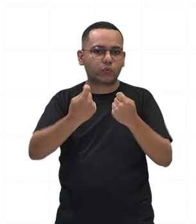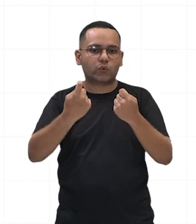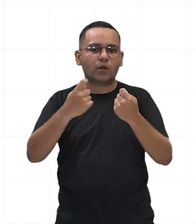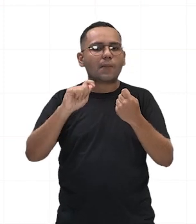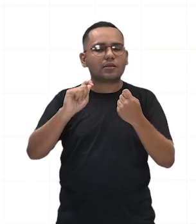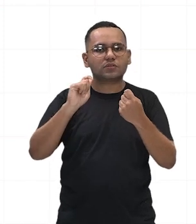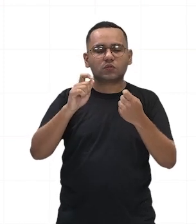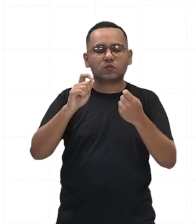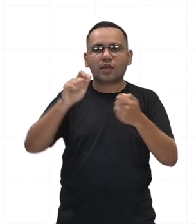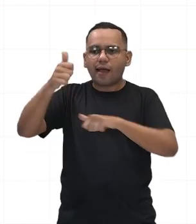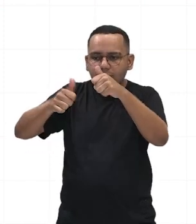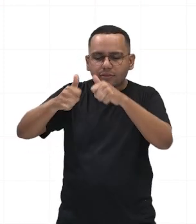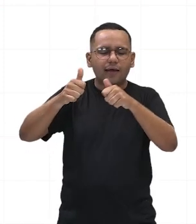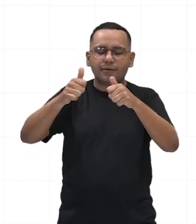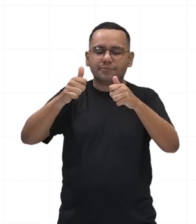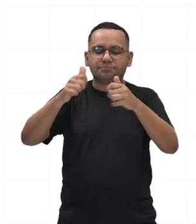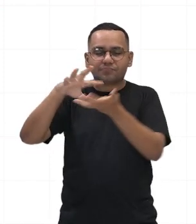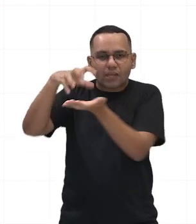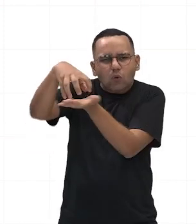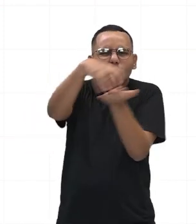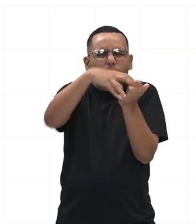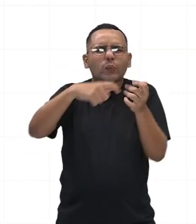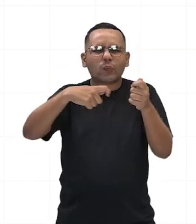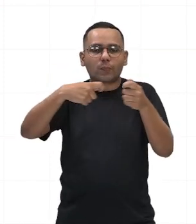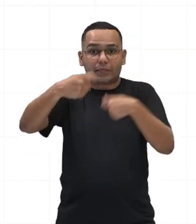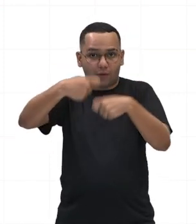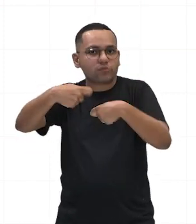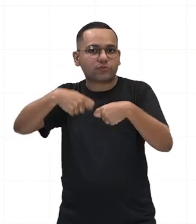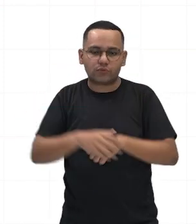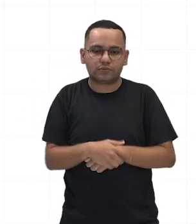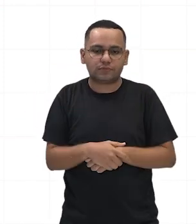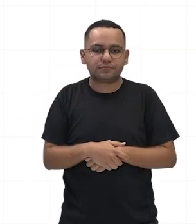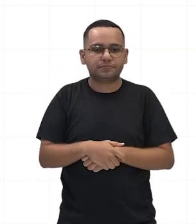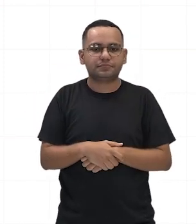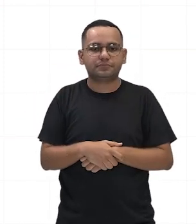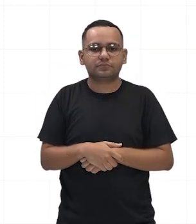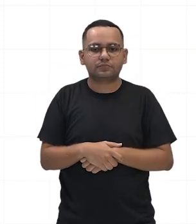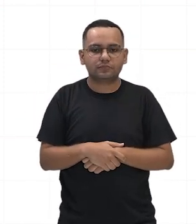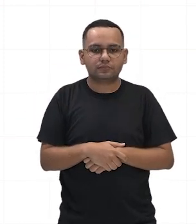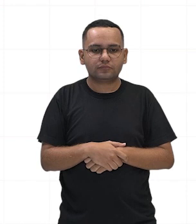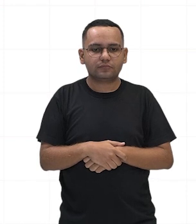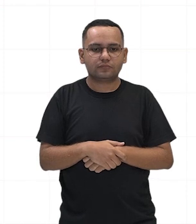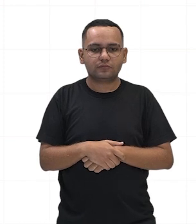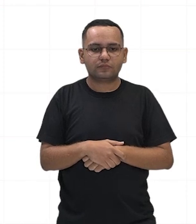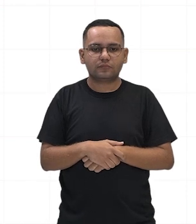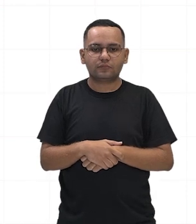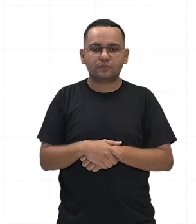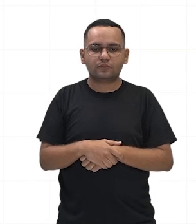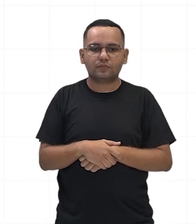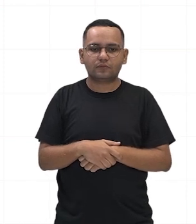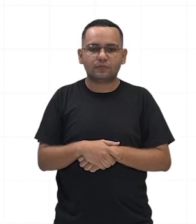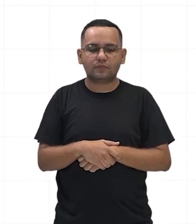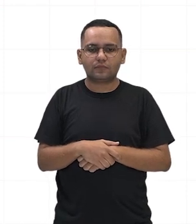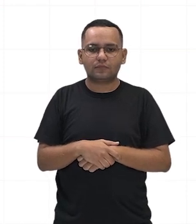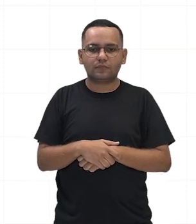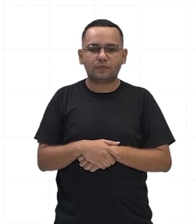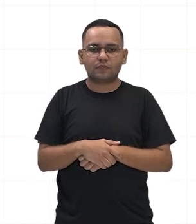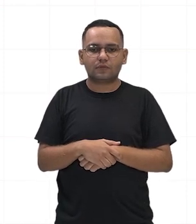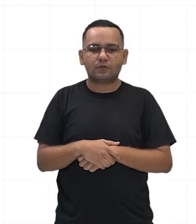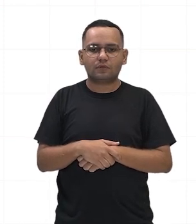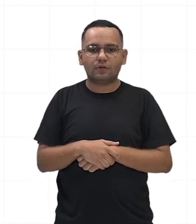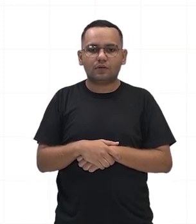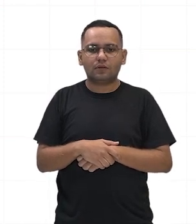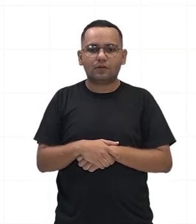a estabilidade da república. Os militares, fortalecidos pelas campanhas vitoriosas e